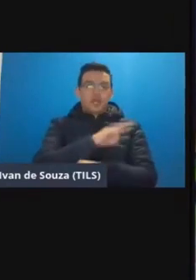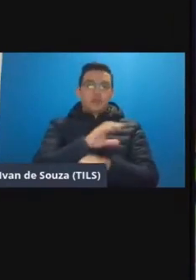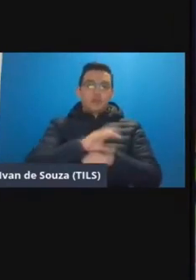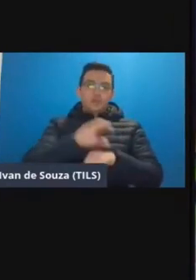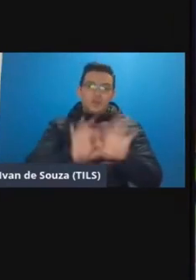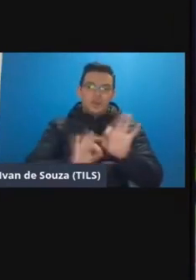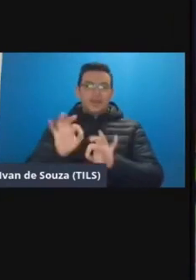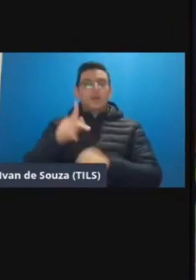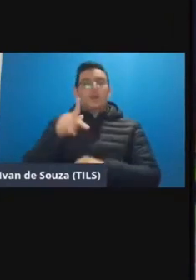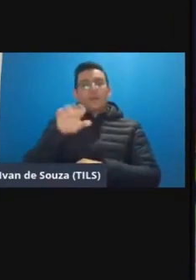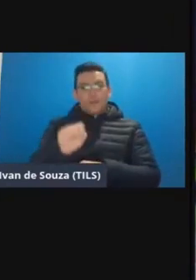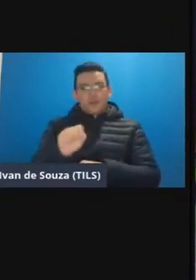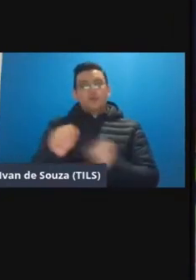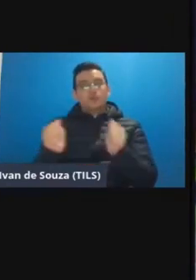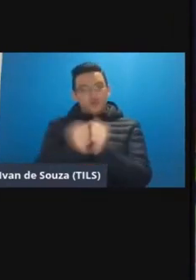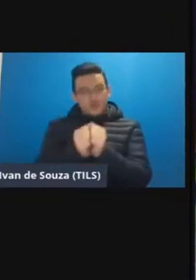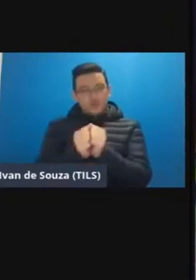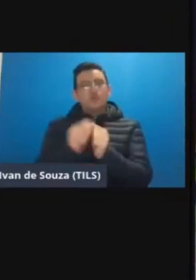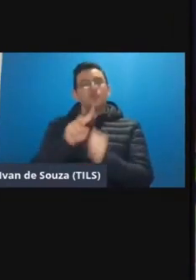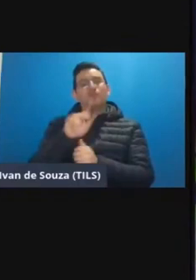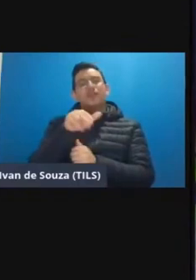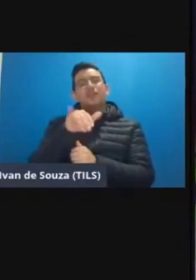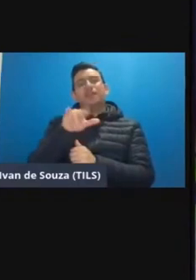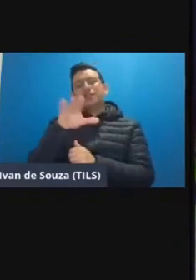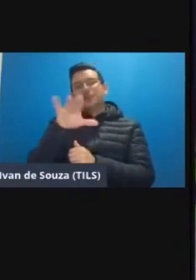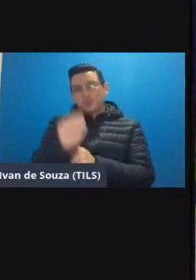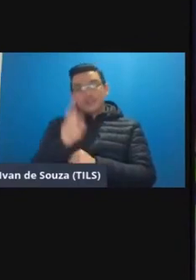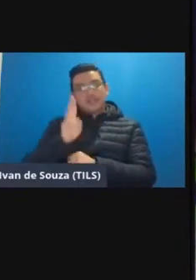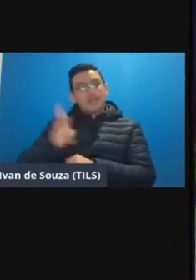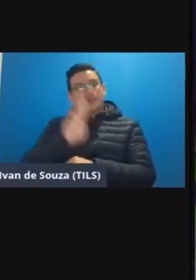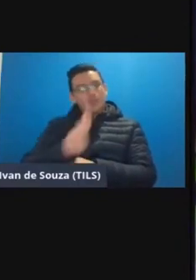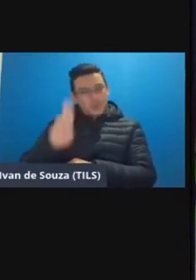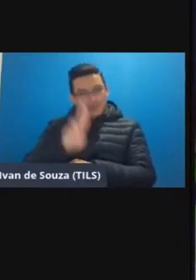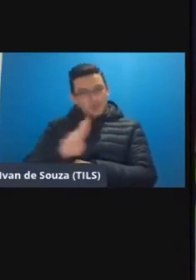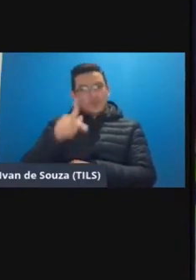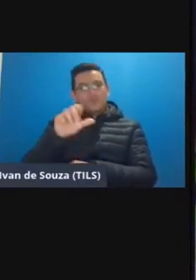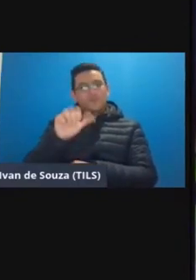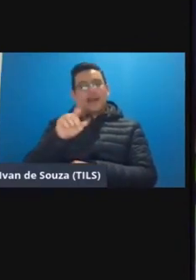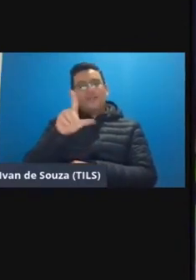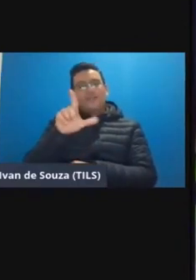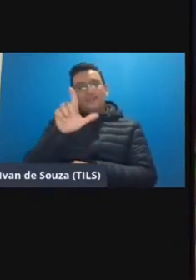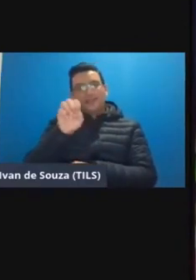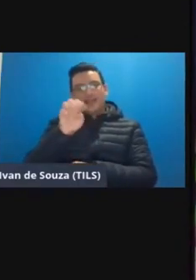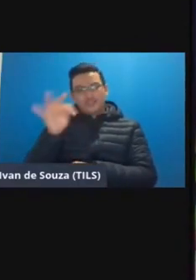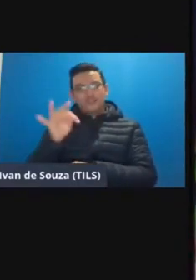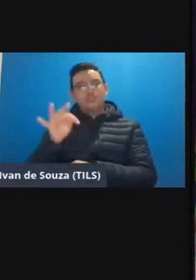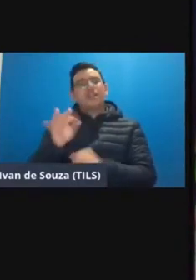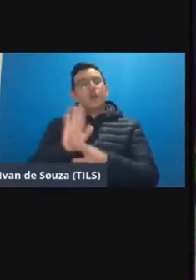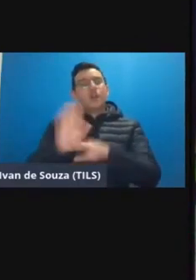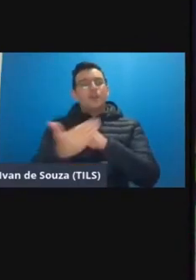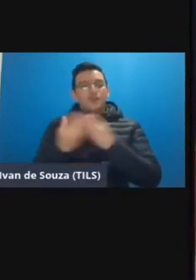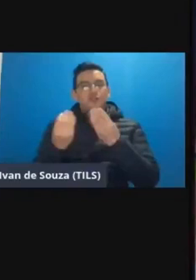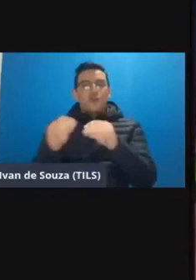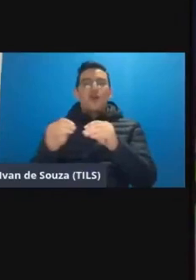-graduação junto com o superintendente professor Paulo Vinicius e a gente sempre usa o padlet o padlet ele é um mural colaborativo eu coloco no chat e falo